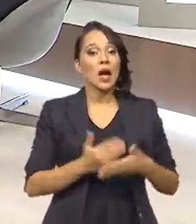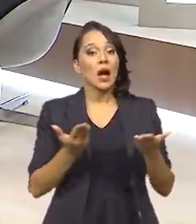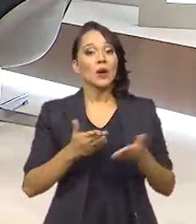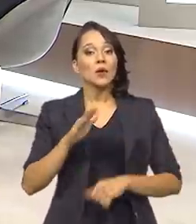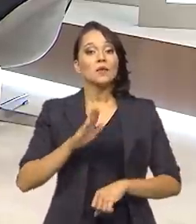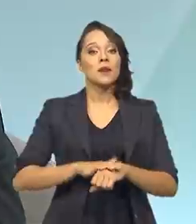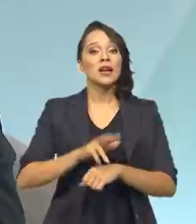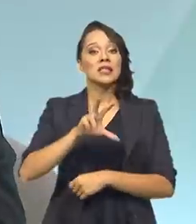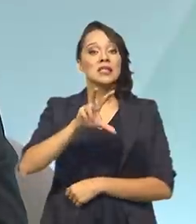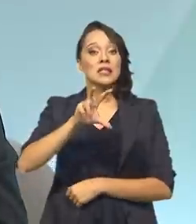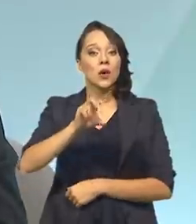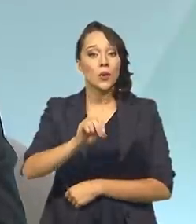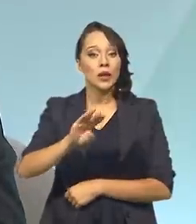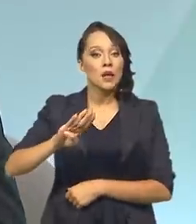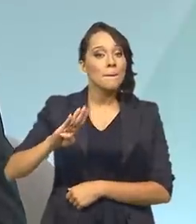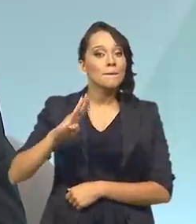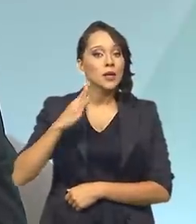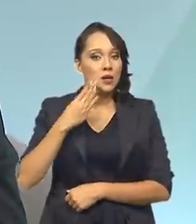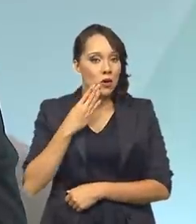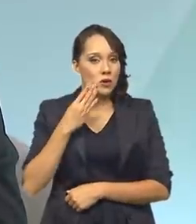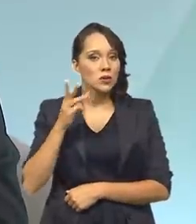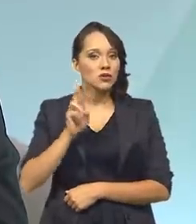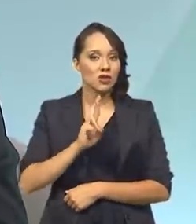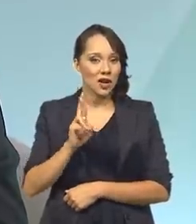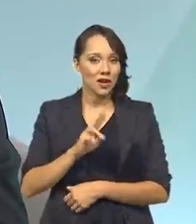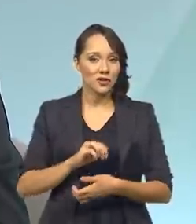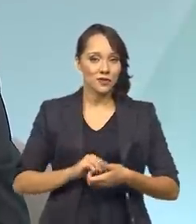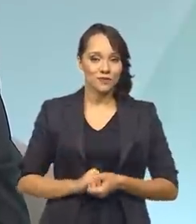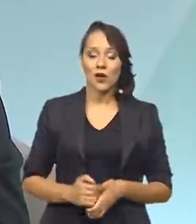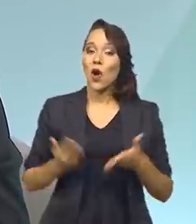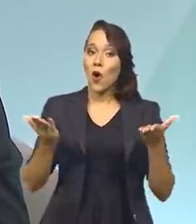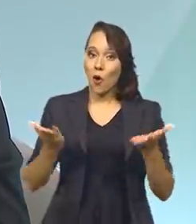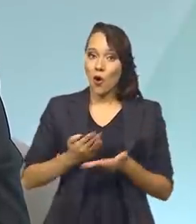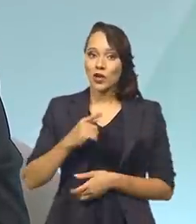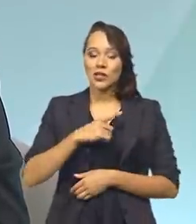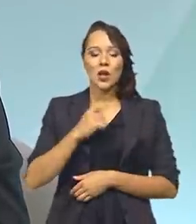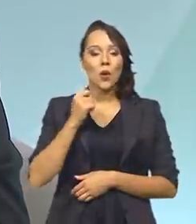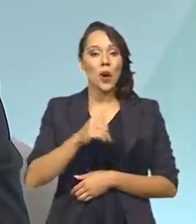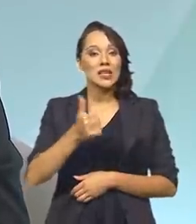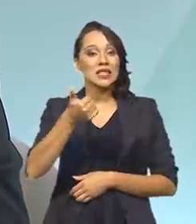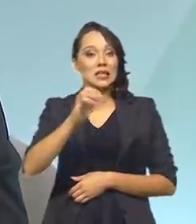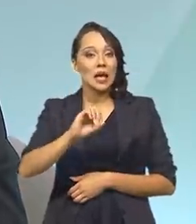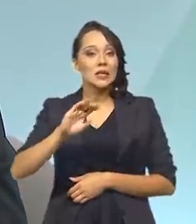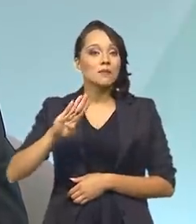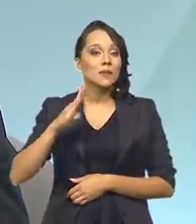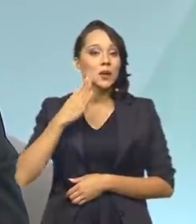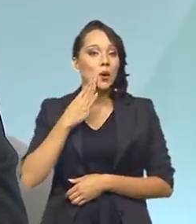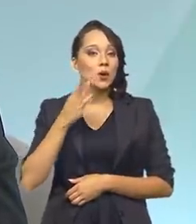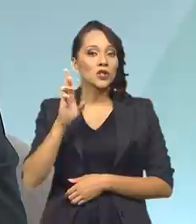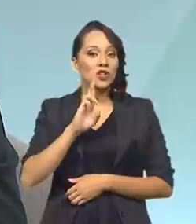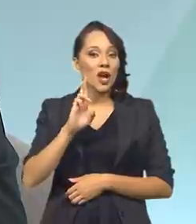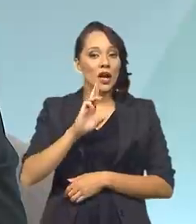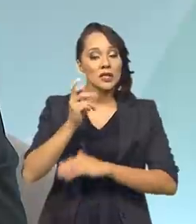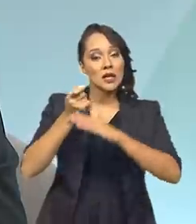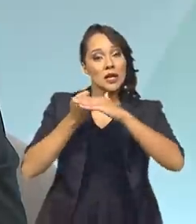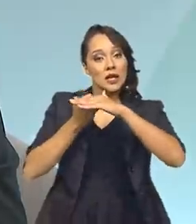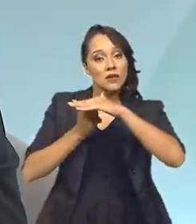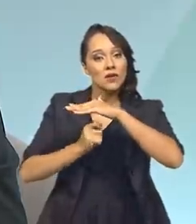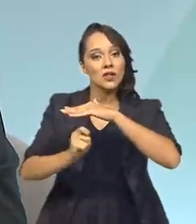mais de 50 bilhões de reais. Nós hoje temos quase 10 bilhões de reais de investidos já